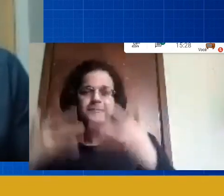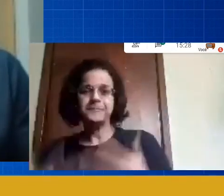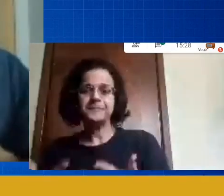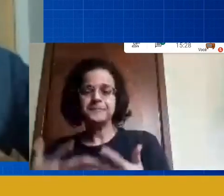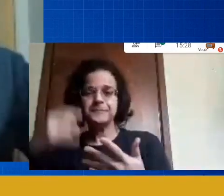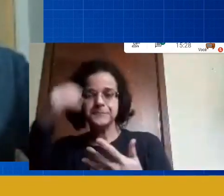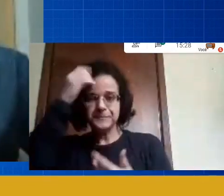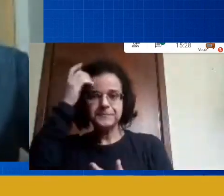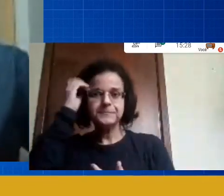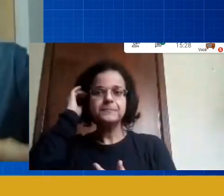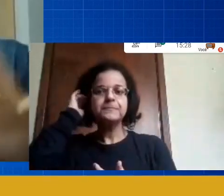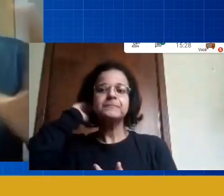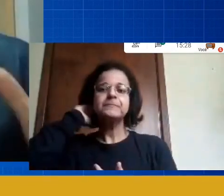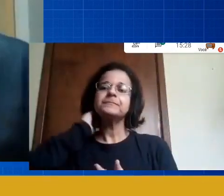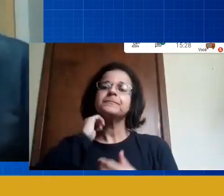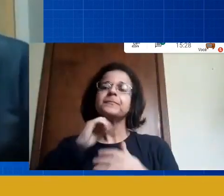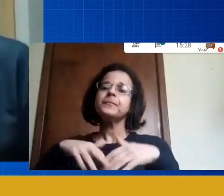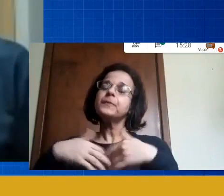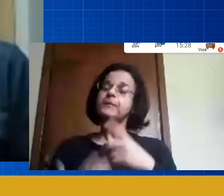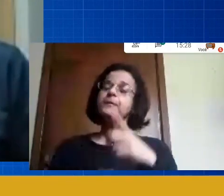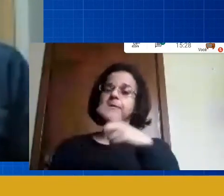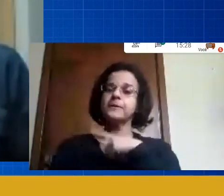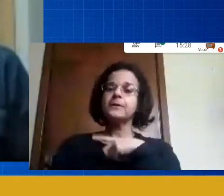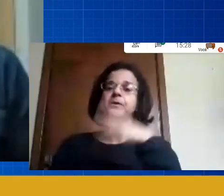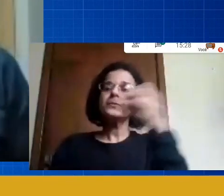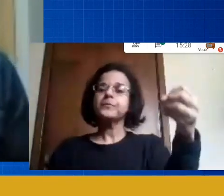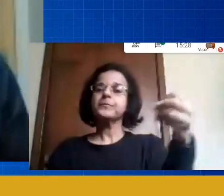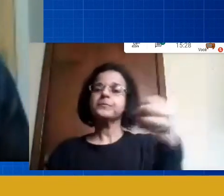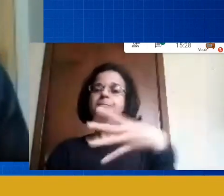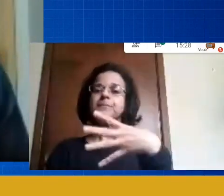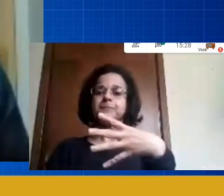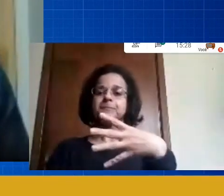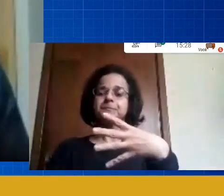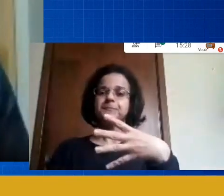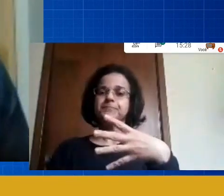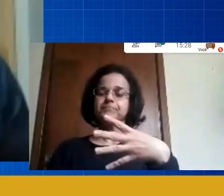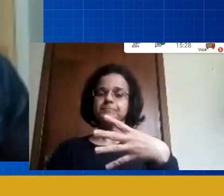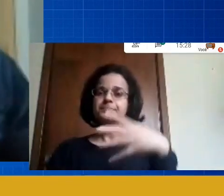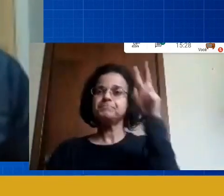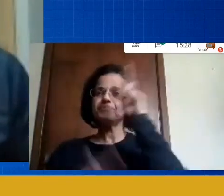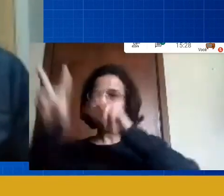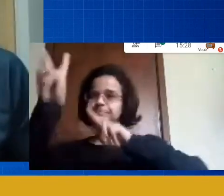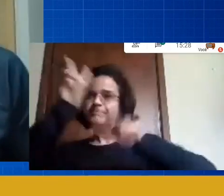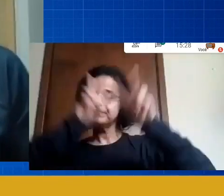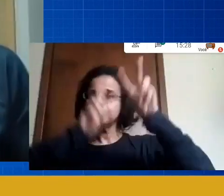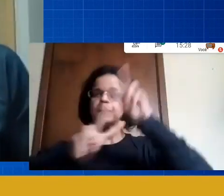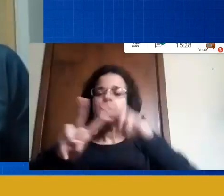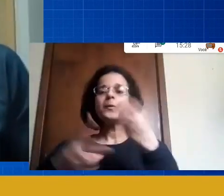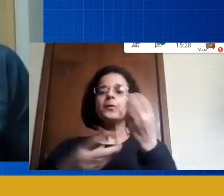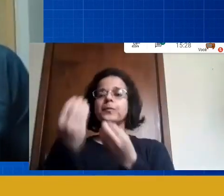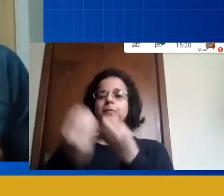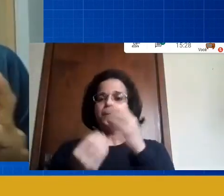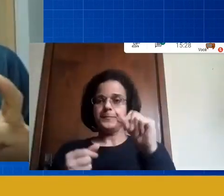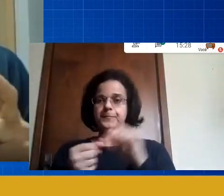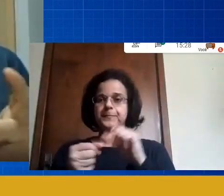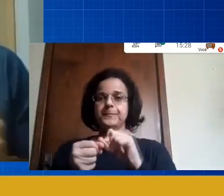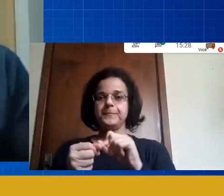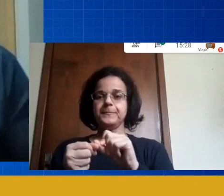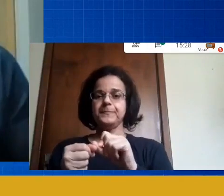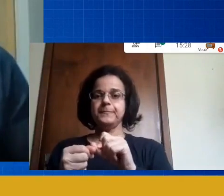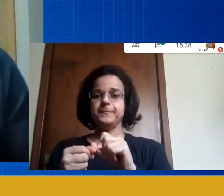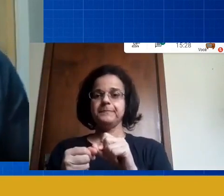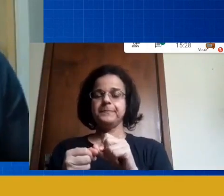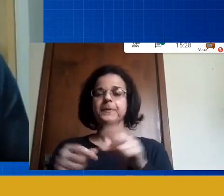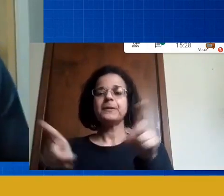e existe um novo né um novo olhar uma nova forma até